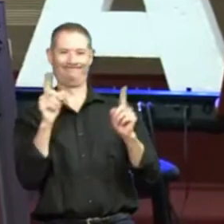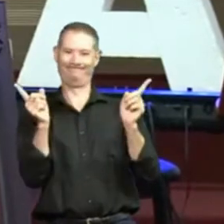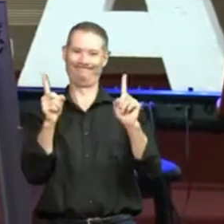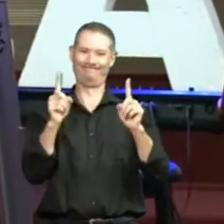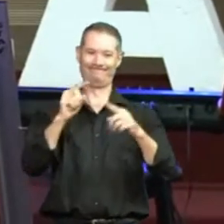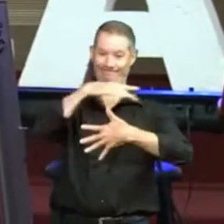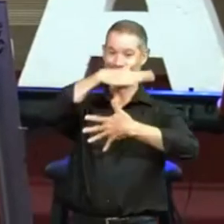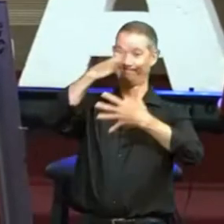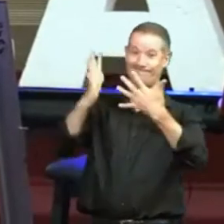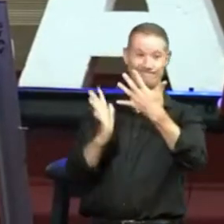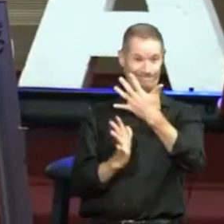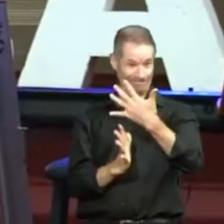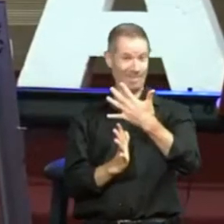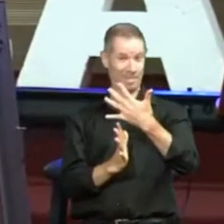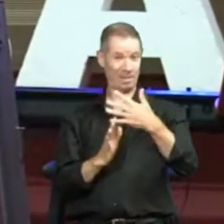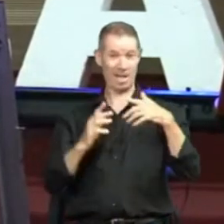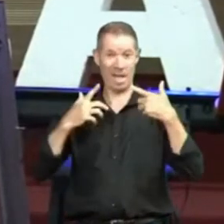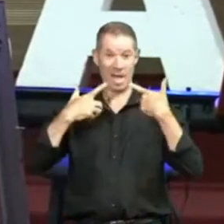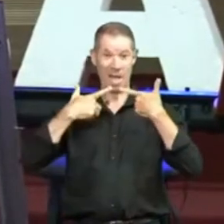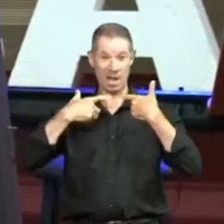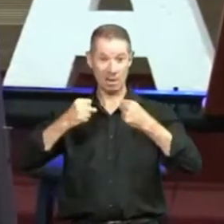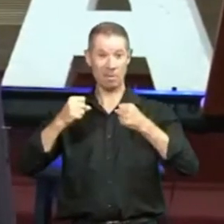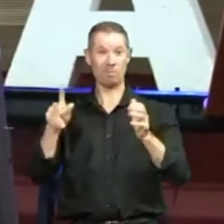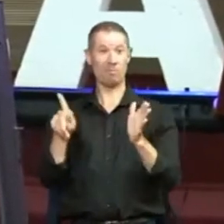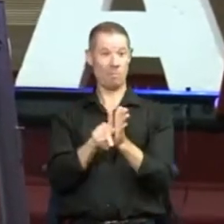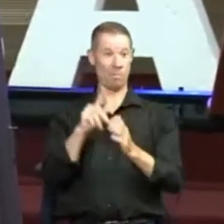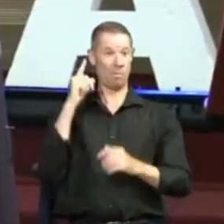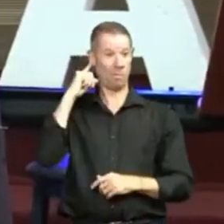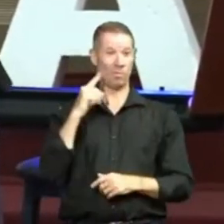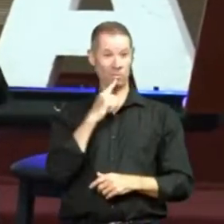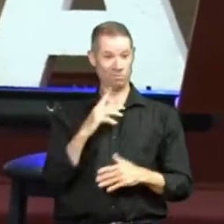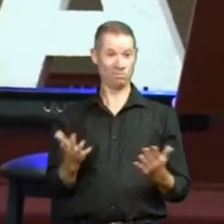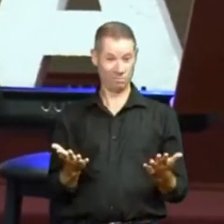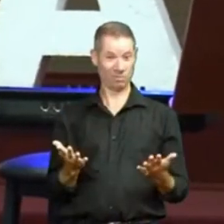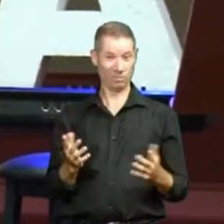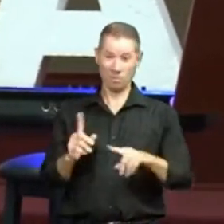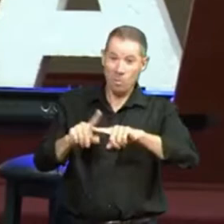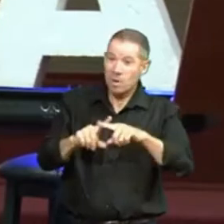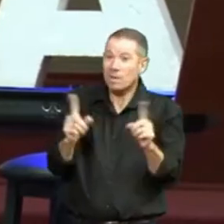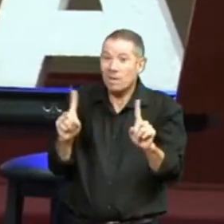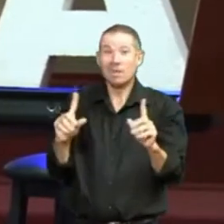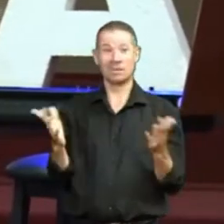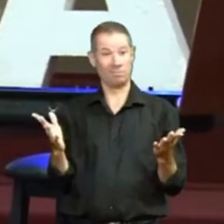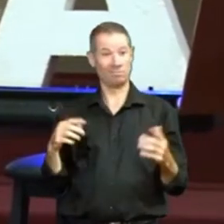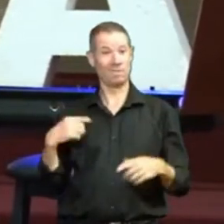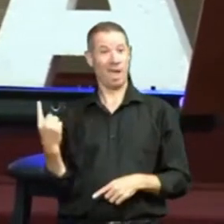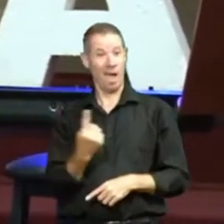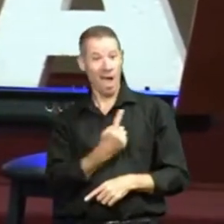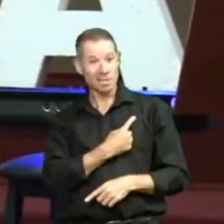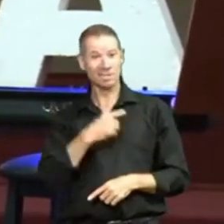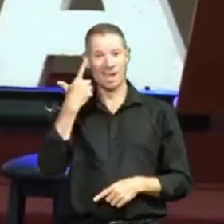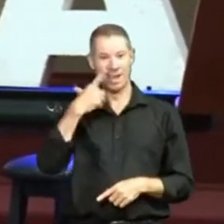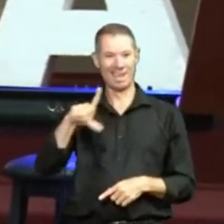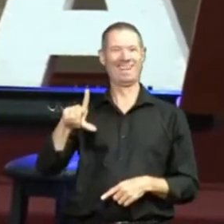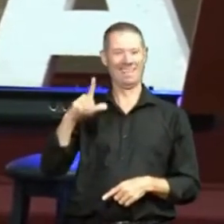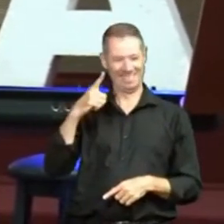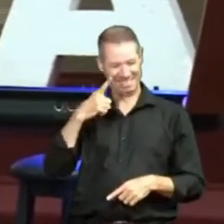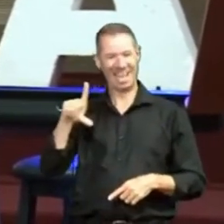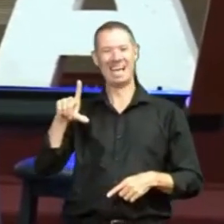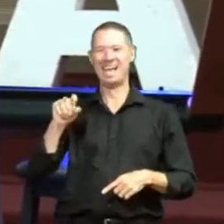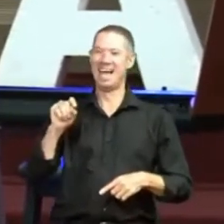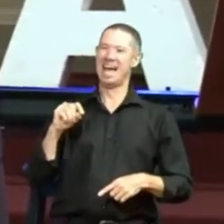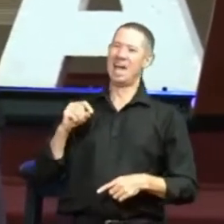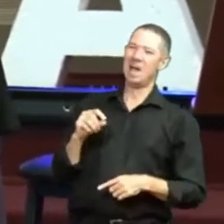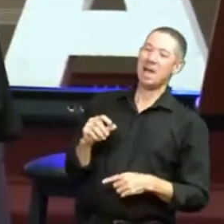Libras, como eu falei, é uma língua própria do surdo. Então, por que não a gente aprender um pouquinho? Por exemplo, você já